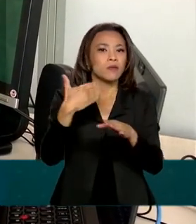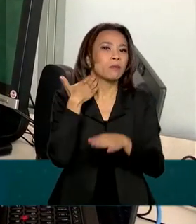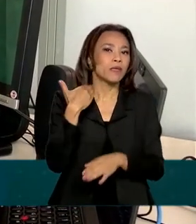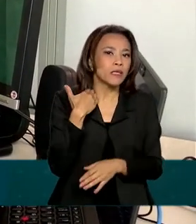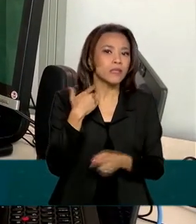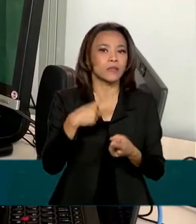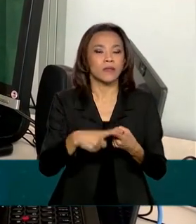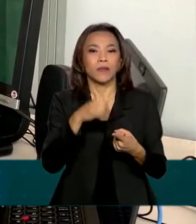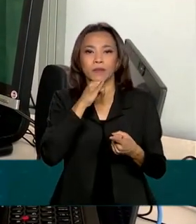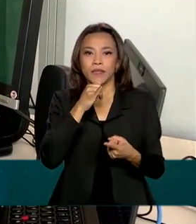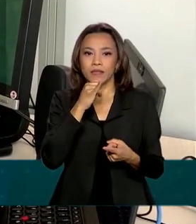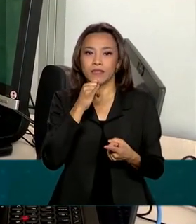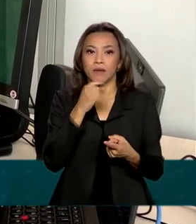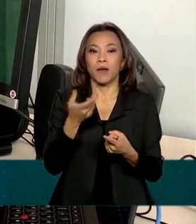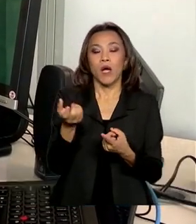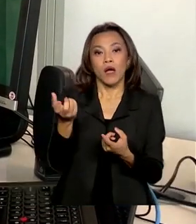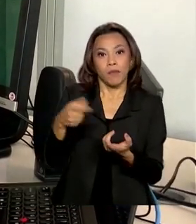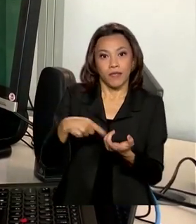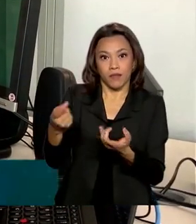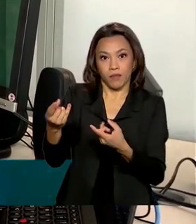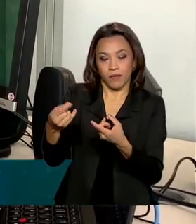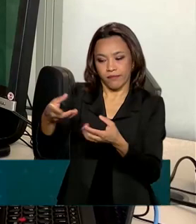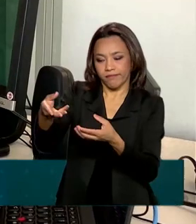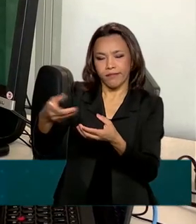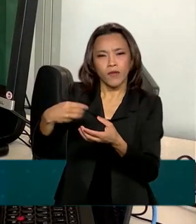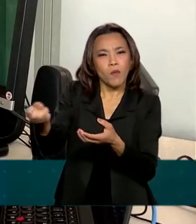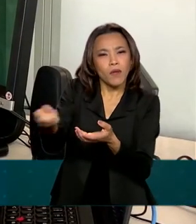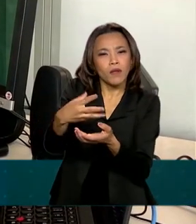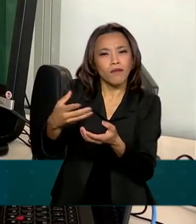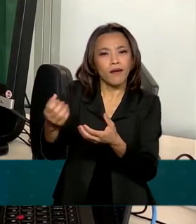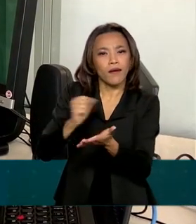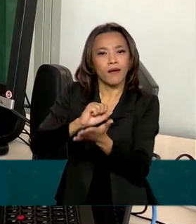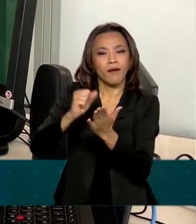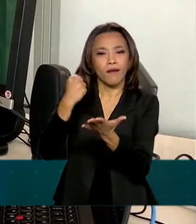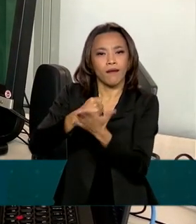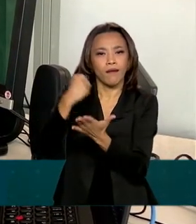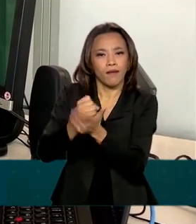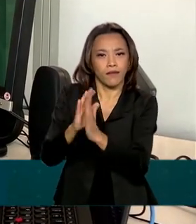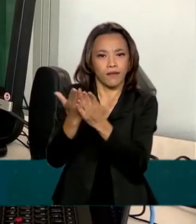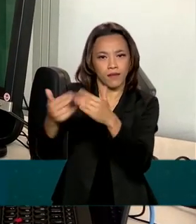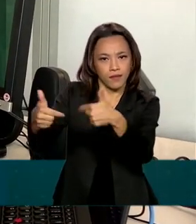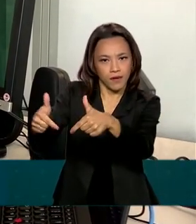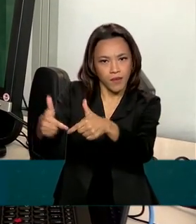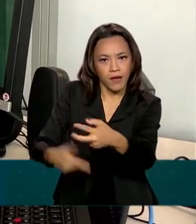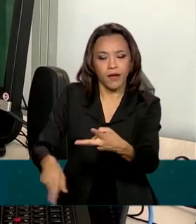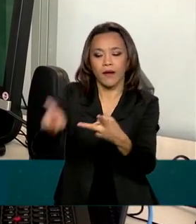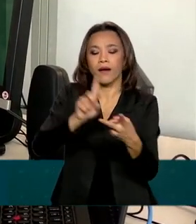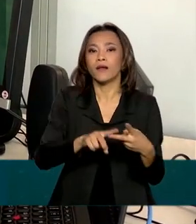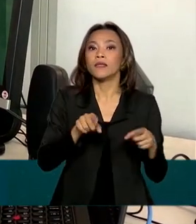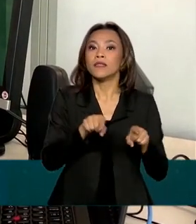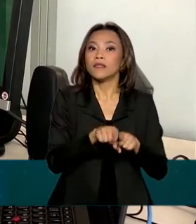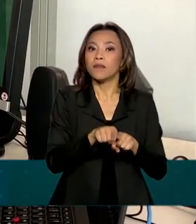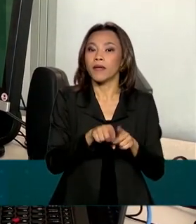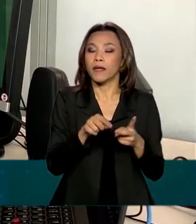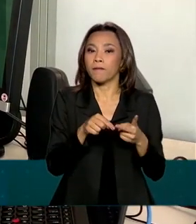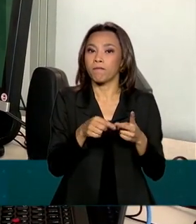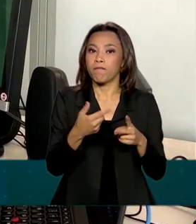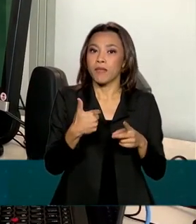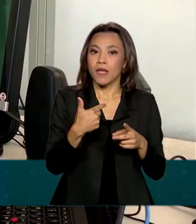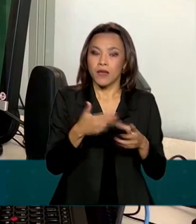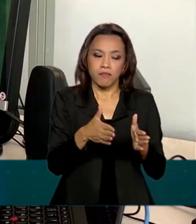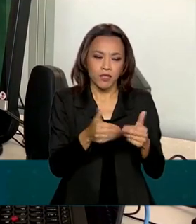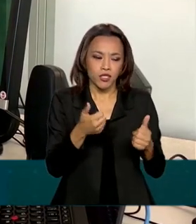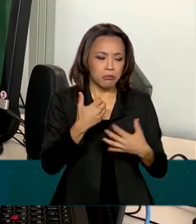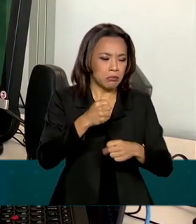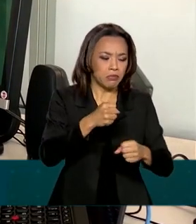como a carteira digital de trânsito, a emissão de uma carteira de trabalho digital, uma solicitação de um serviço de limpeza